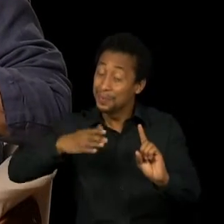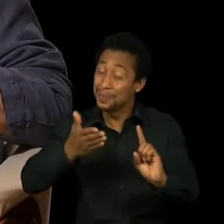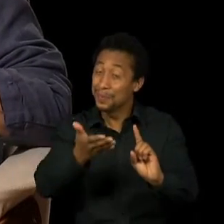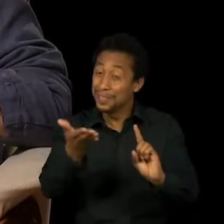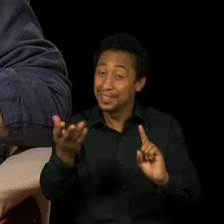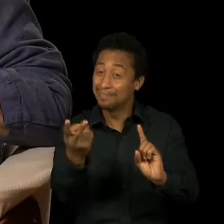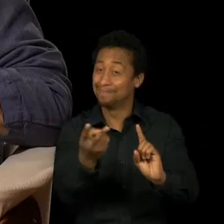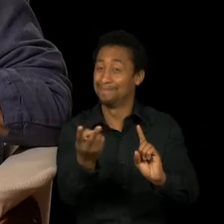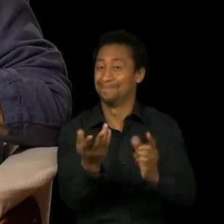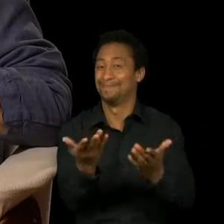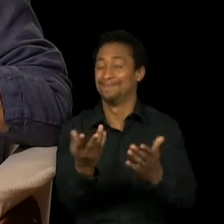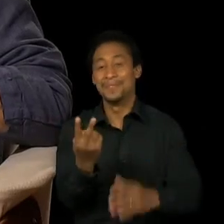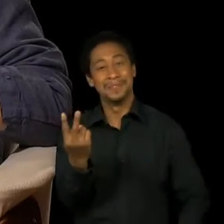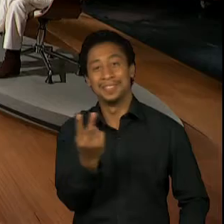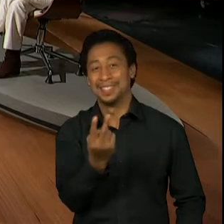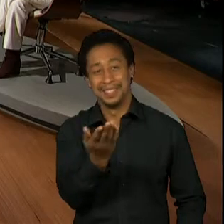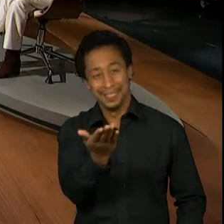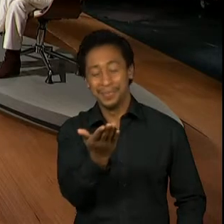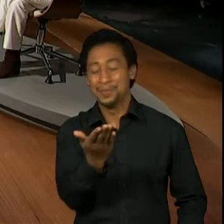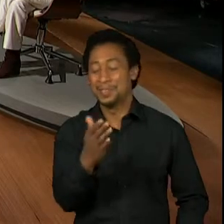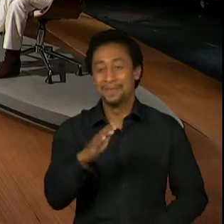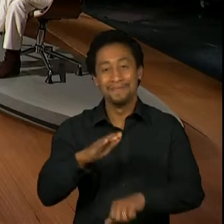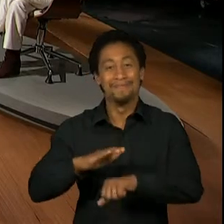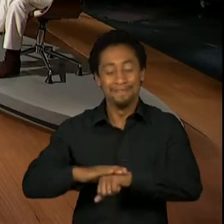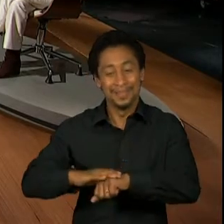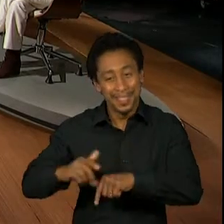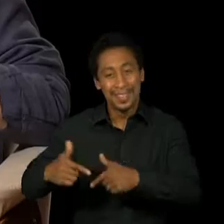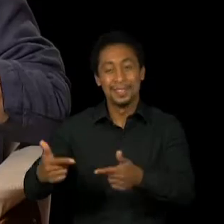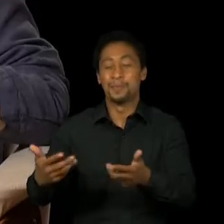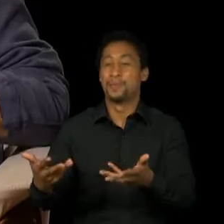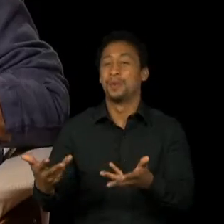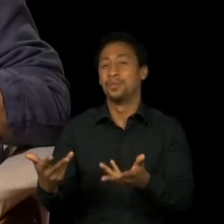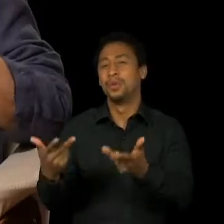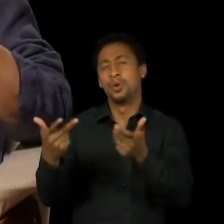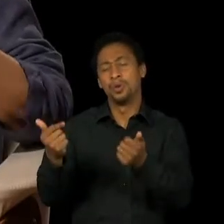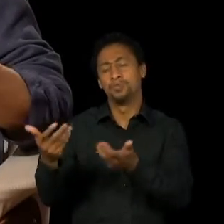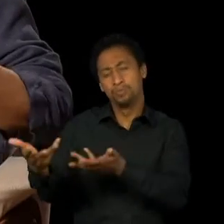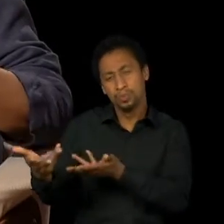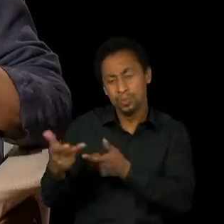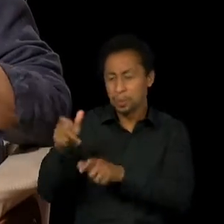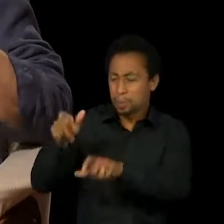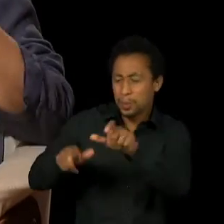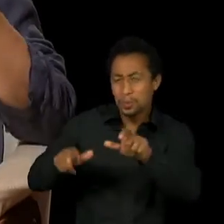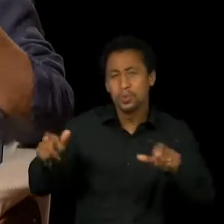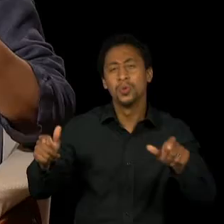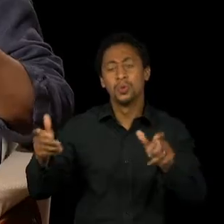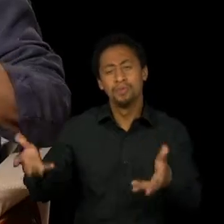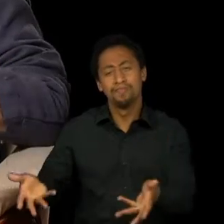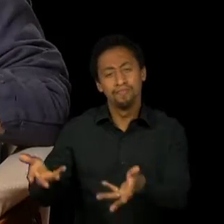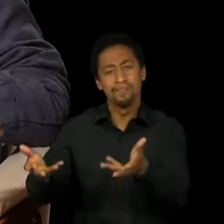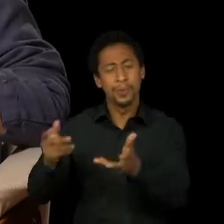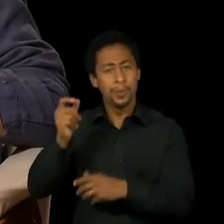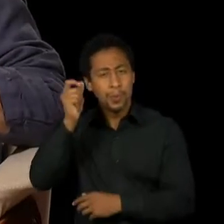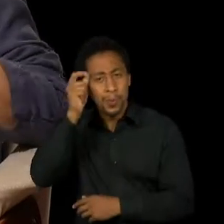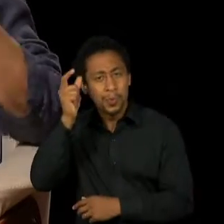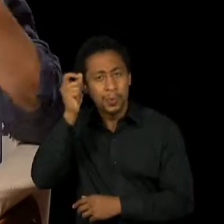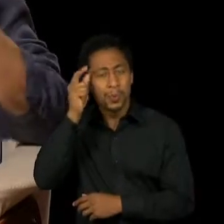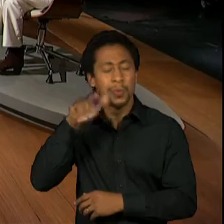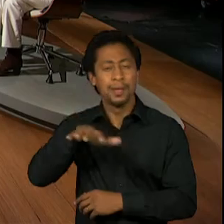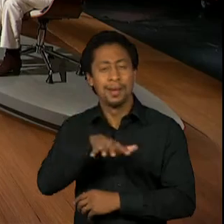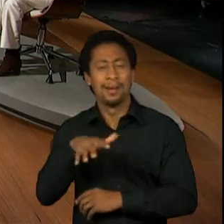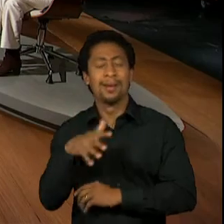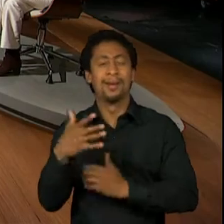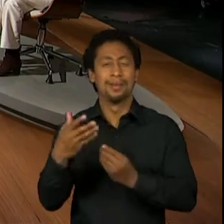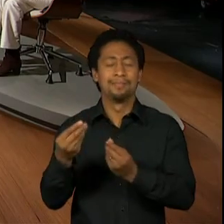o que vocês fazem é maravilhoso, sobretudo hoje. Vocês valorizam a cultura, pessoas que fazem arte, fazem teatro,